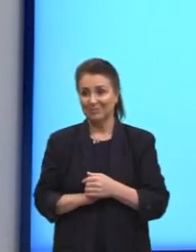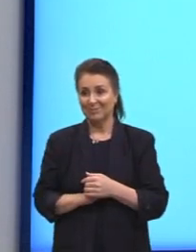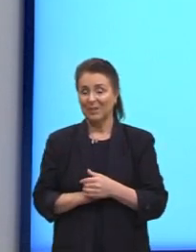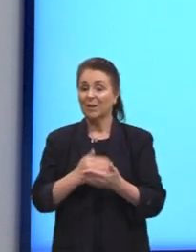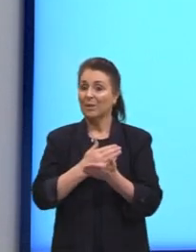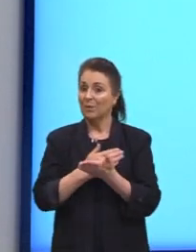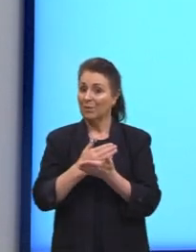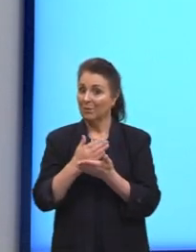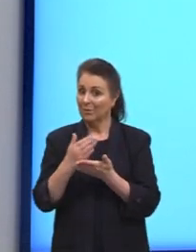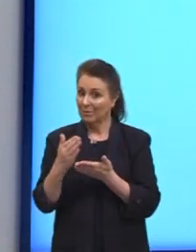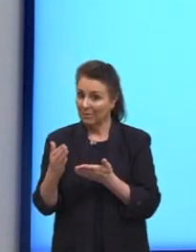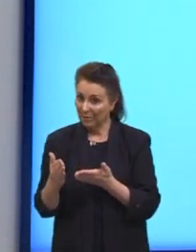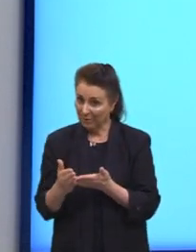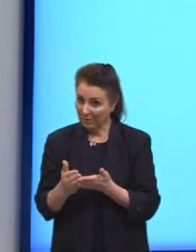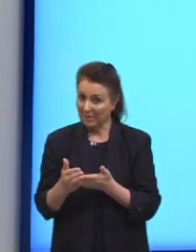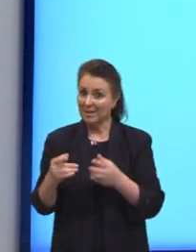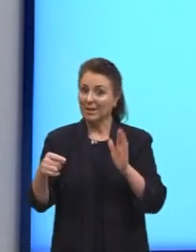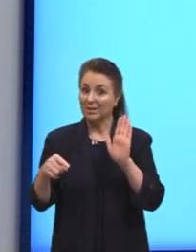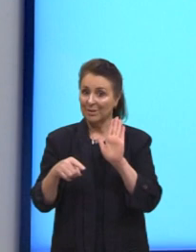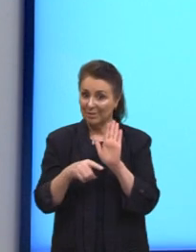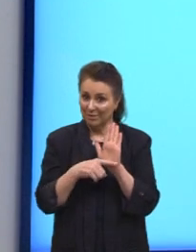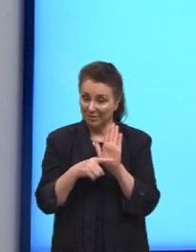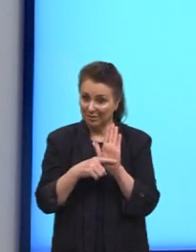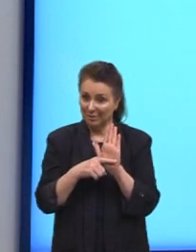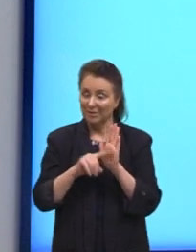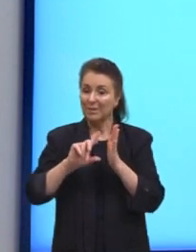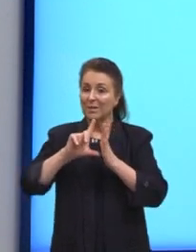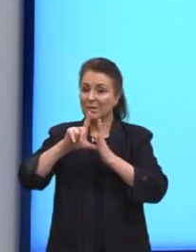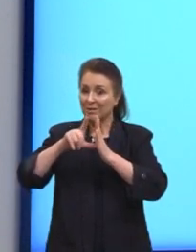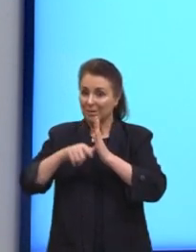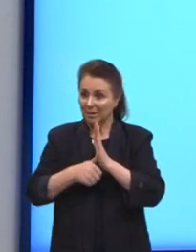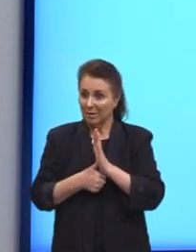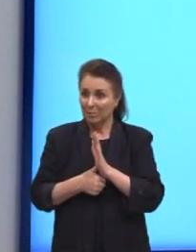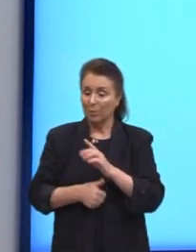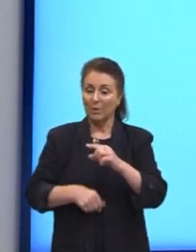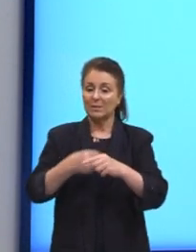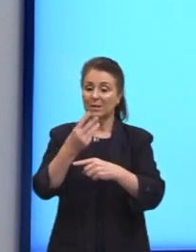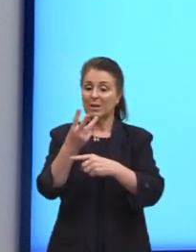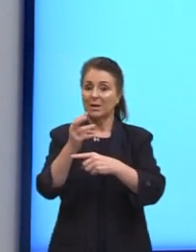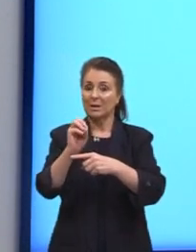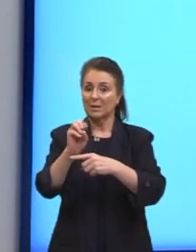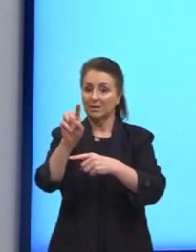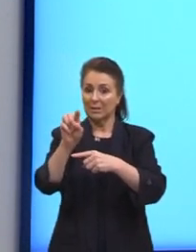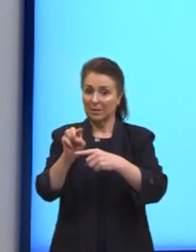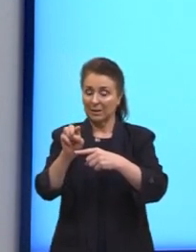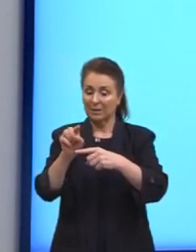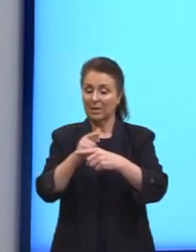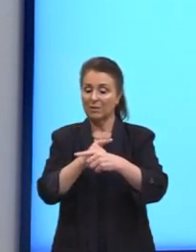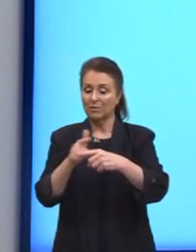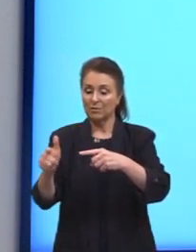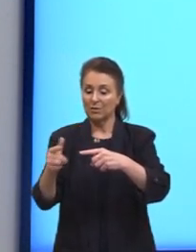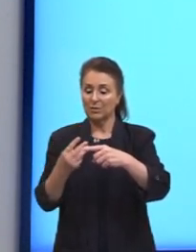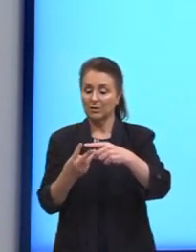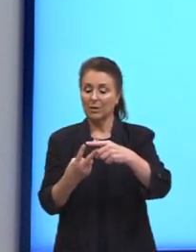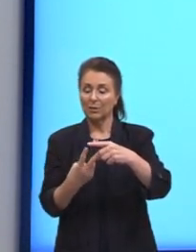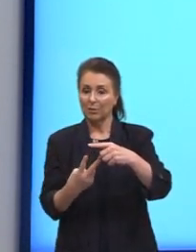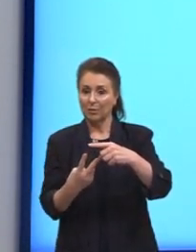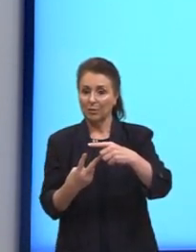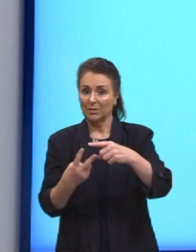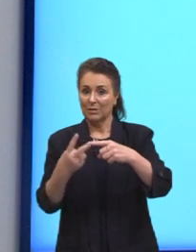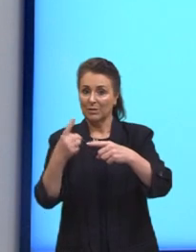iniciar resolvendo essa subtração. E aí nós teríamos o fatorial de 30 dividido pelo fatorial de 2